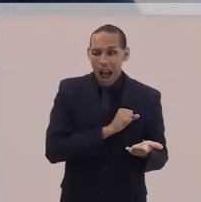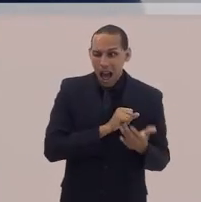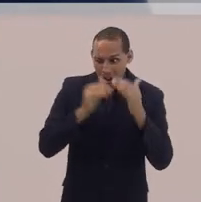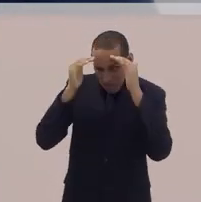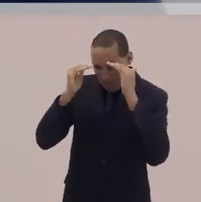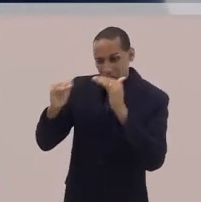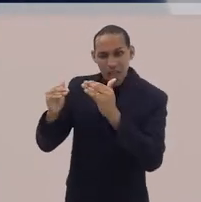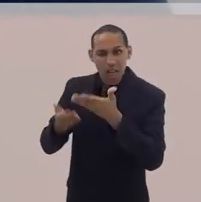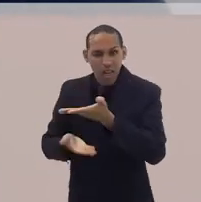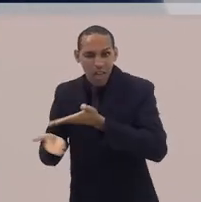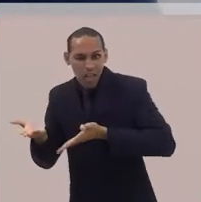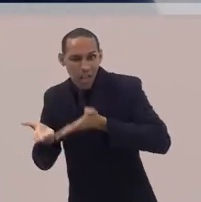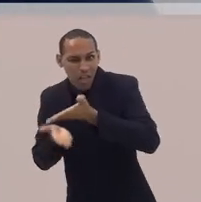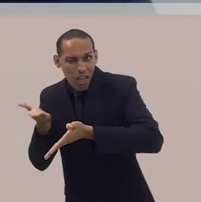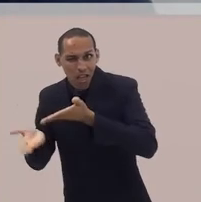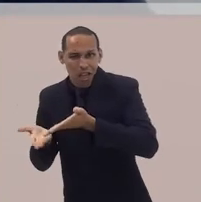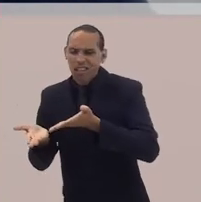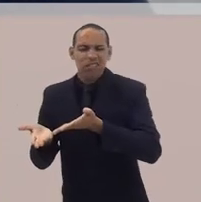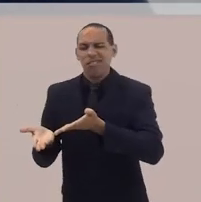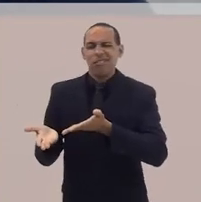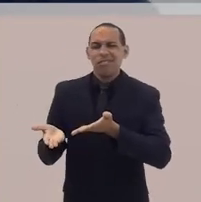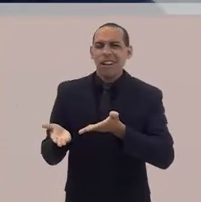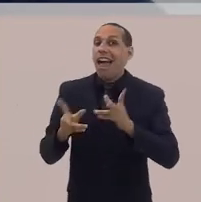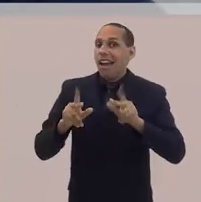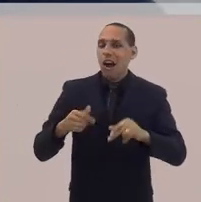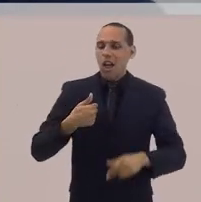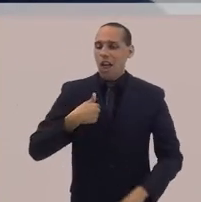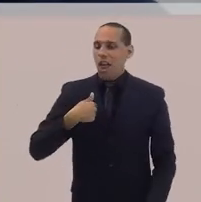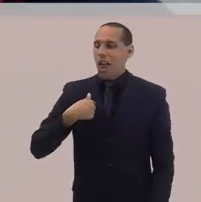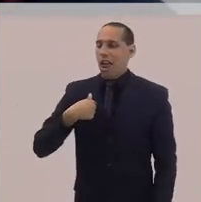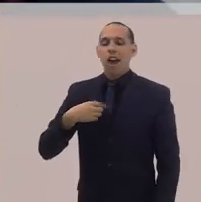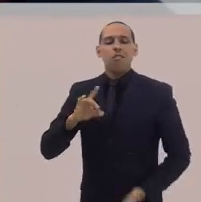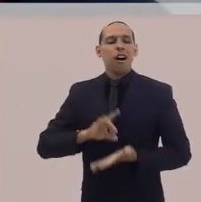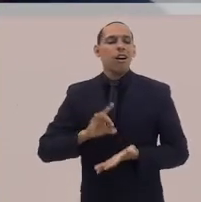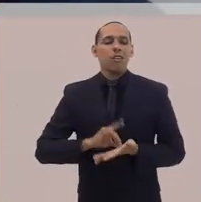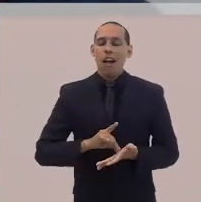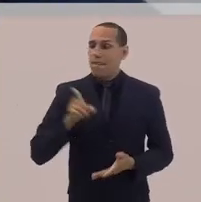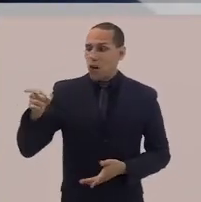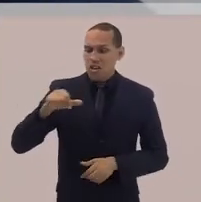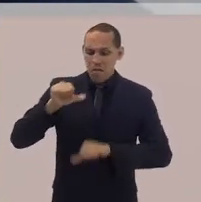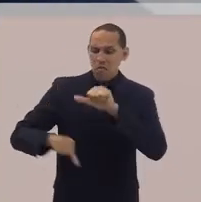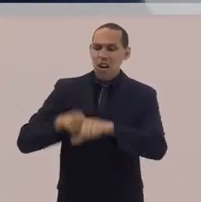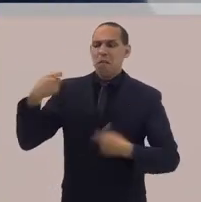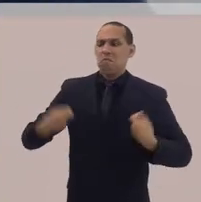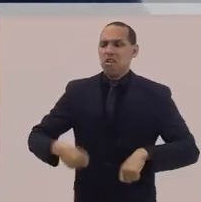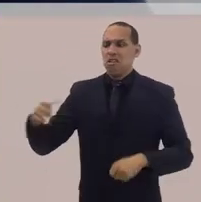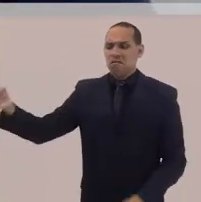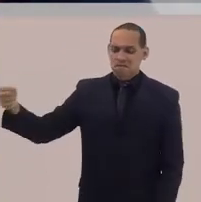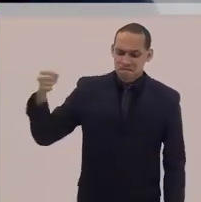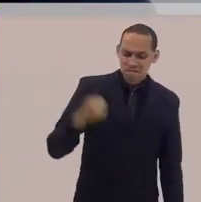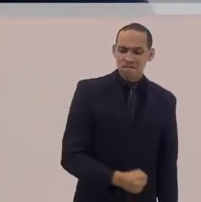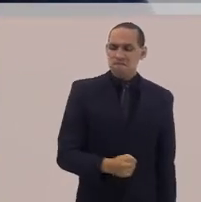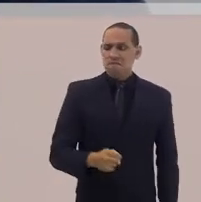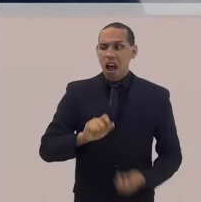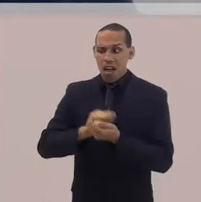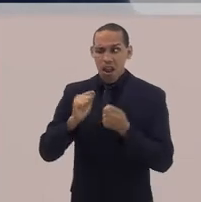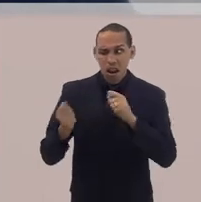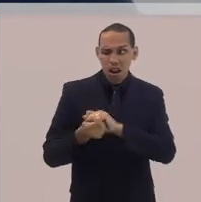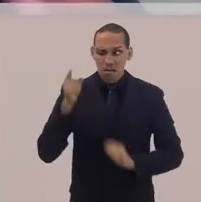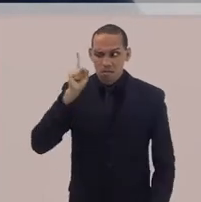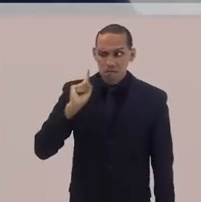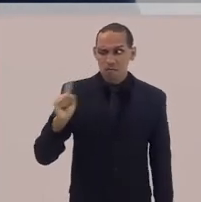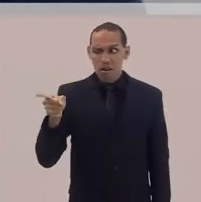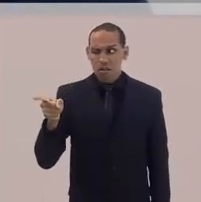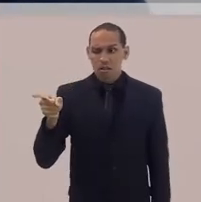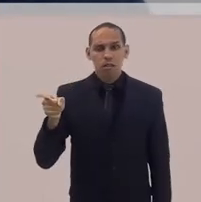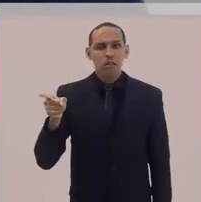Aí, já é uma verdade que eu tenho e você não. E você precisa se converter, e você precisa se adequar,